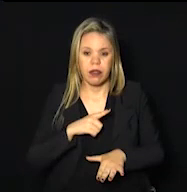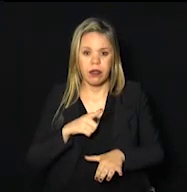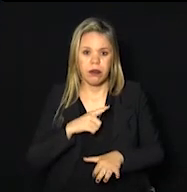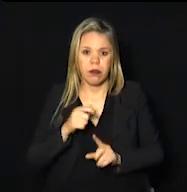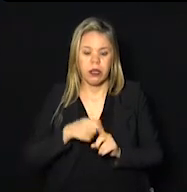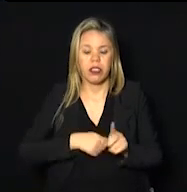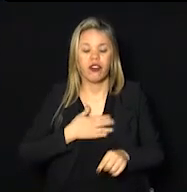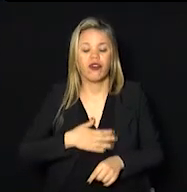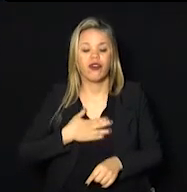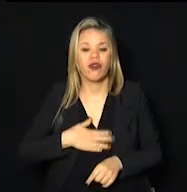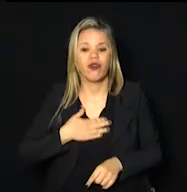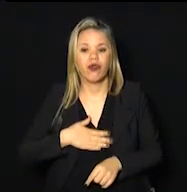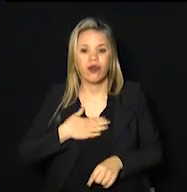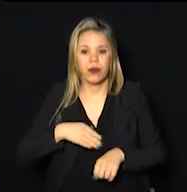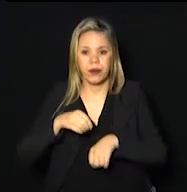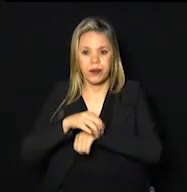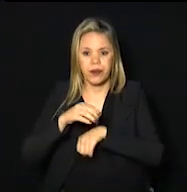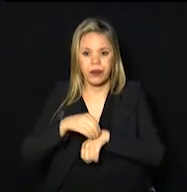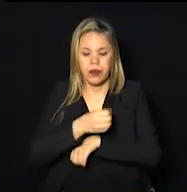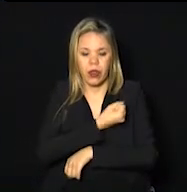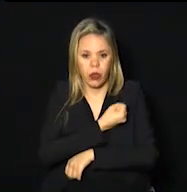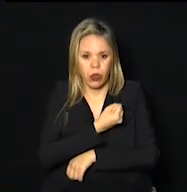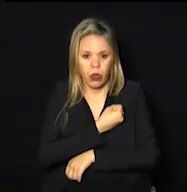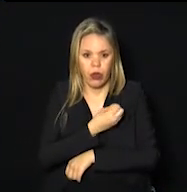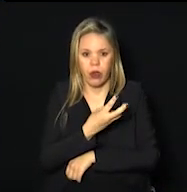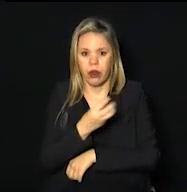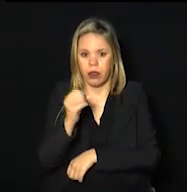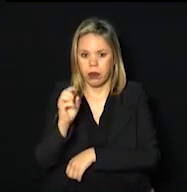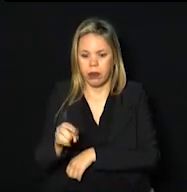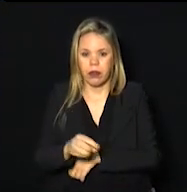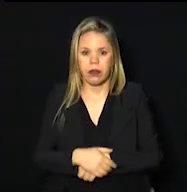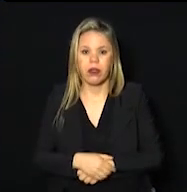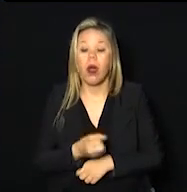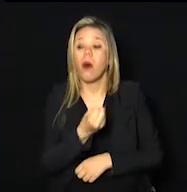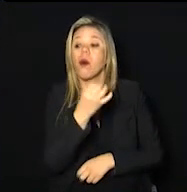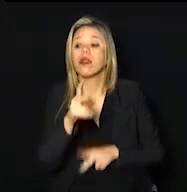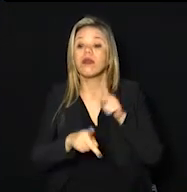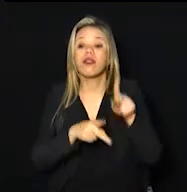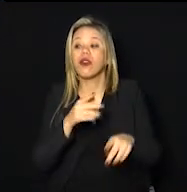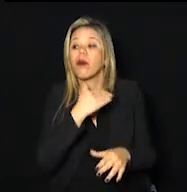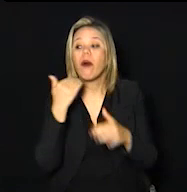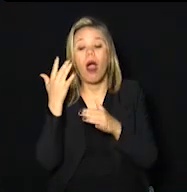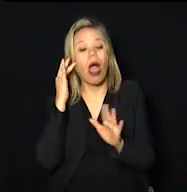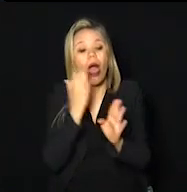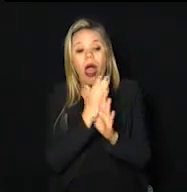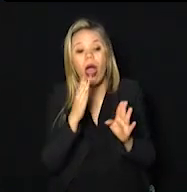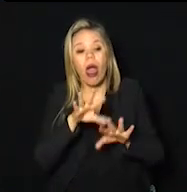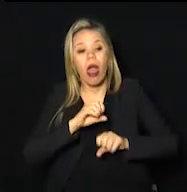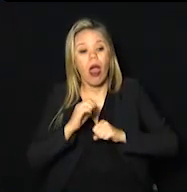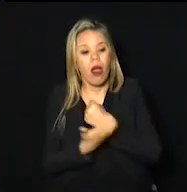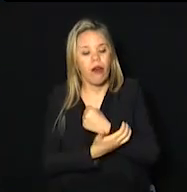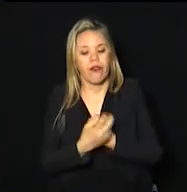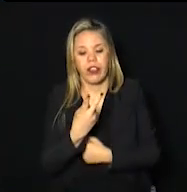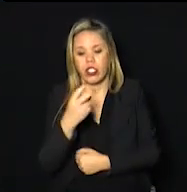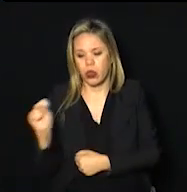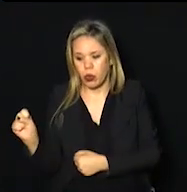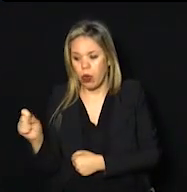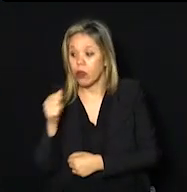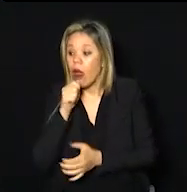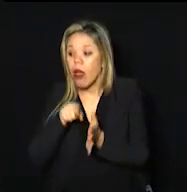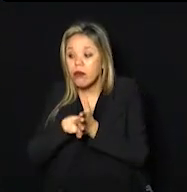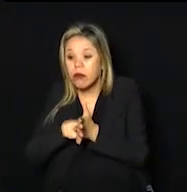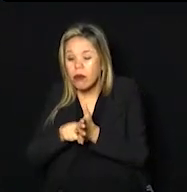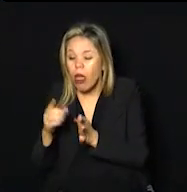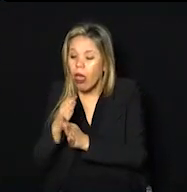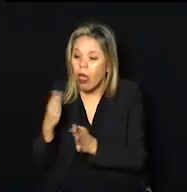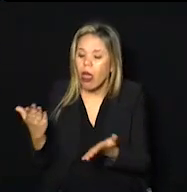agosto, nós passaremos no número de 30 mil. Óbitos em investigação, nós temos 28 óbitos em investigação.